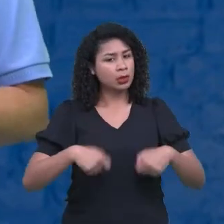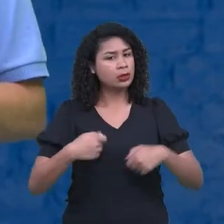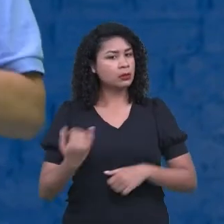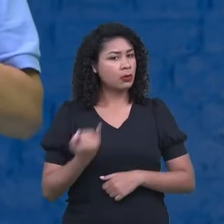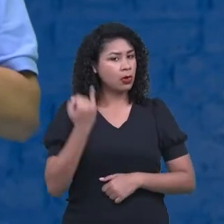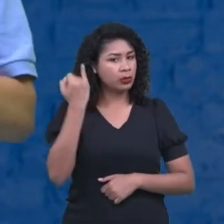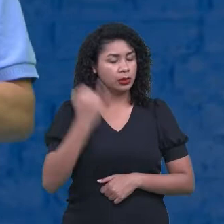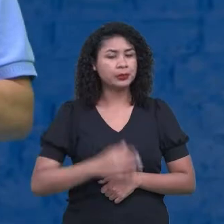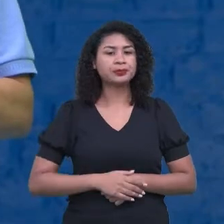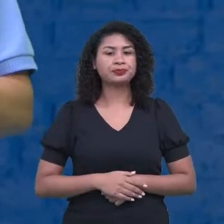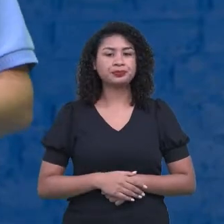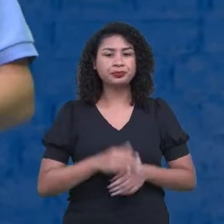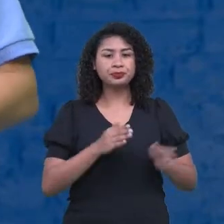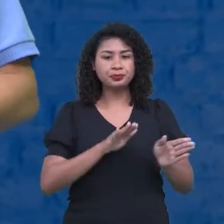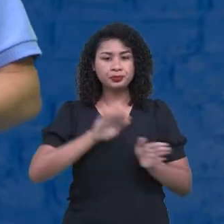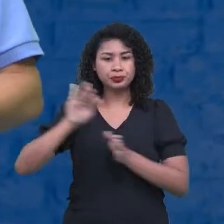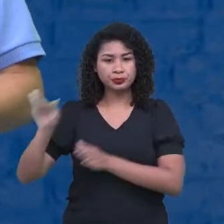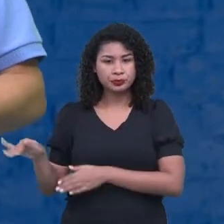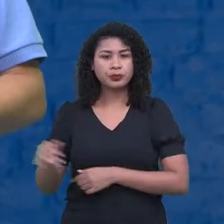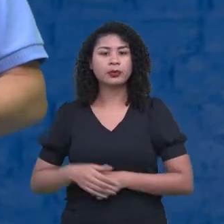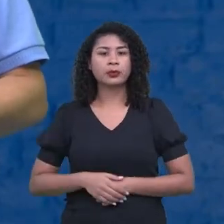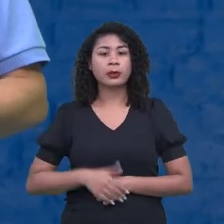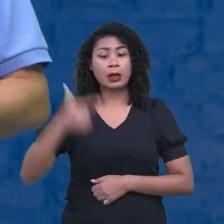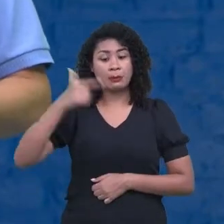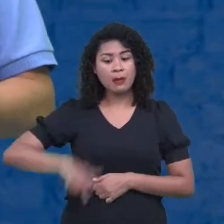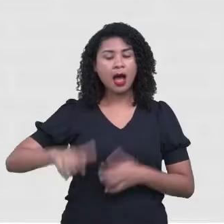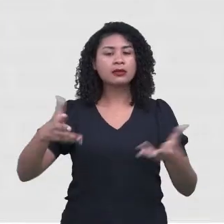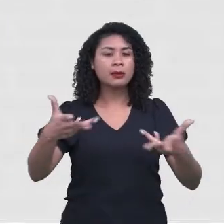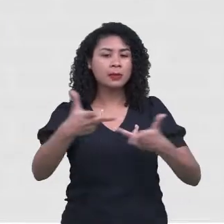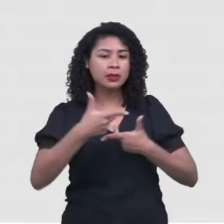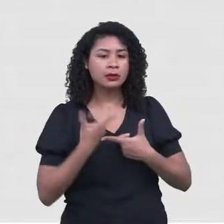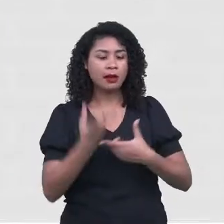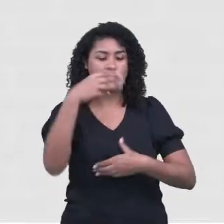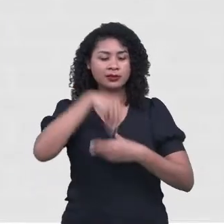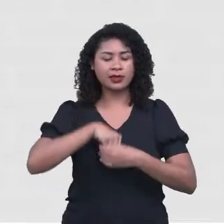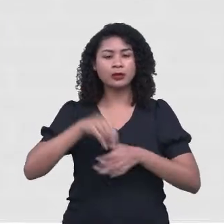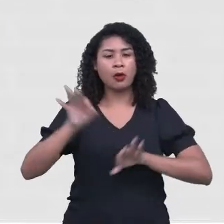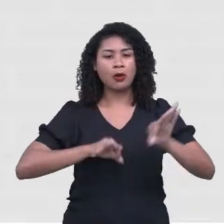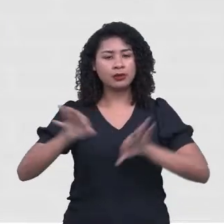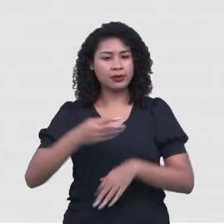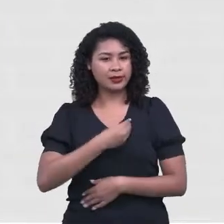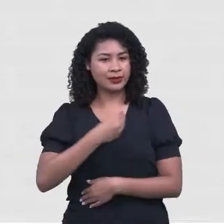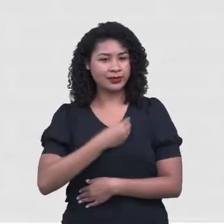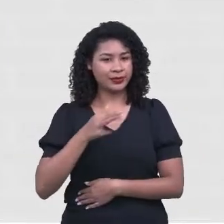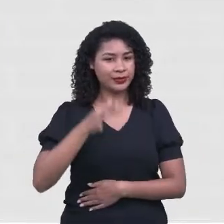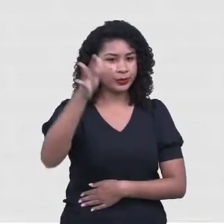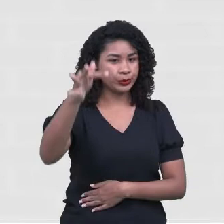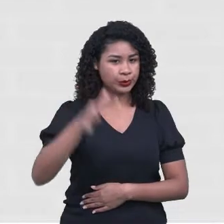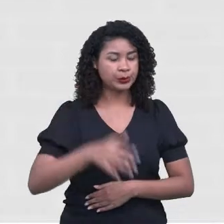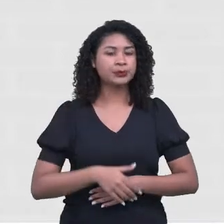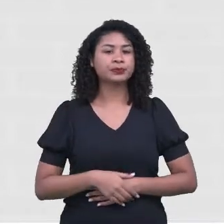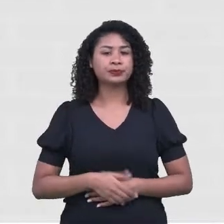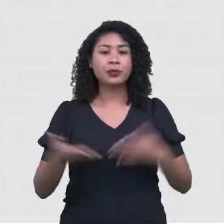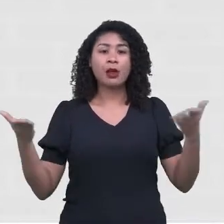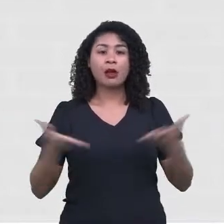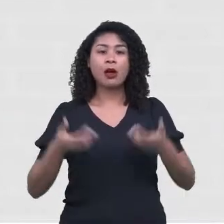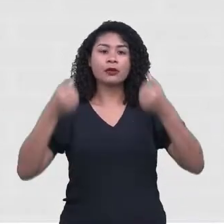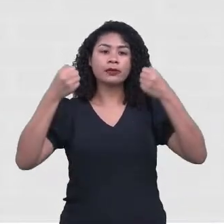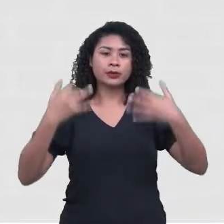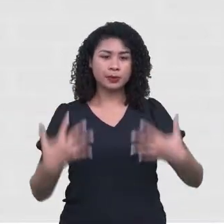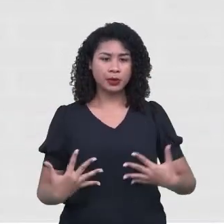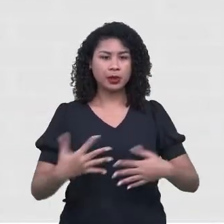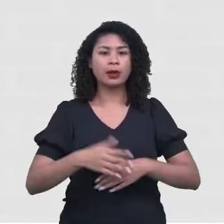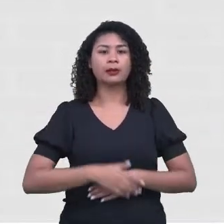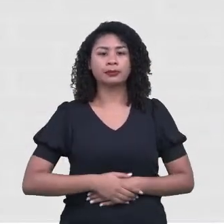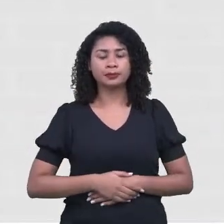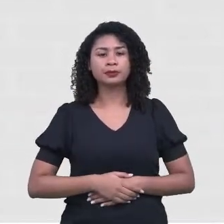habilidades que fazem parte do nosso projeto de vida. Vamos ver? O desenvolvimento, que nós vamos falar agora. O desenvolvimento